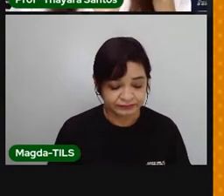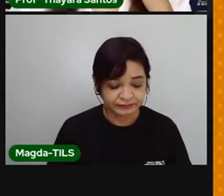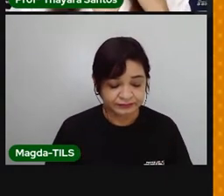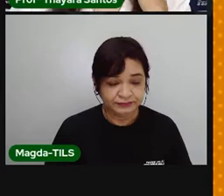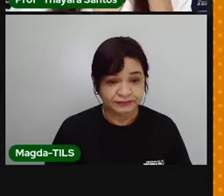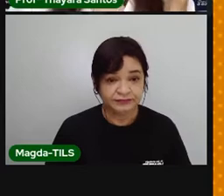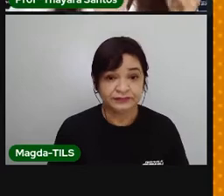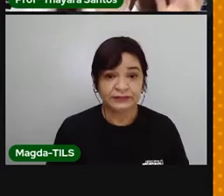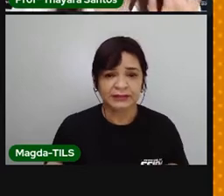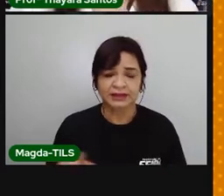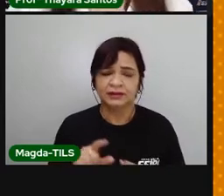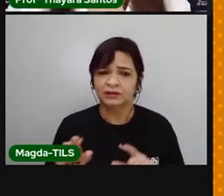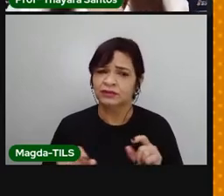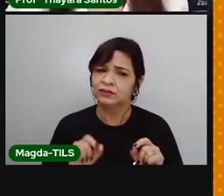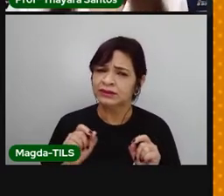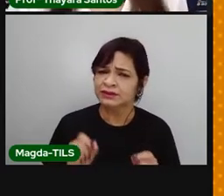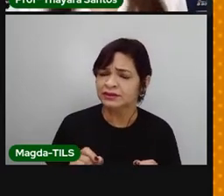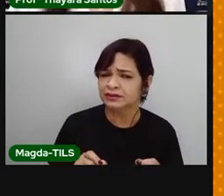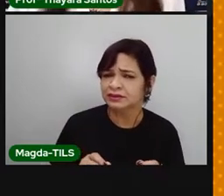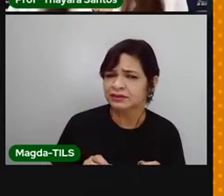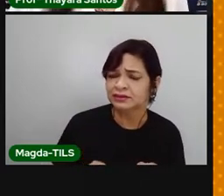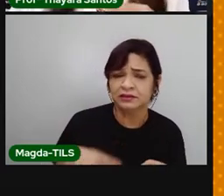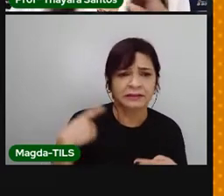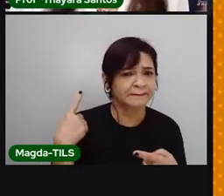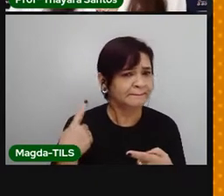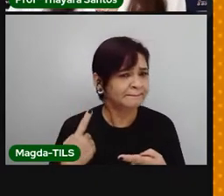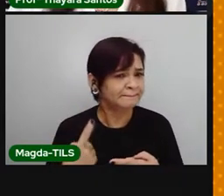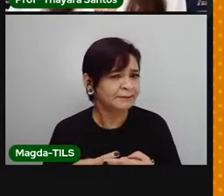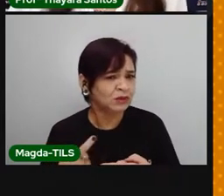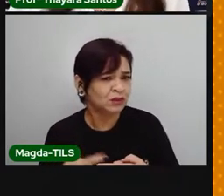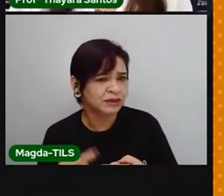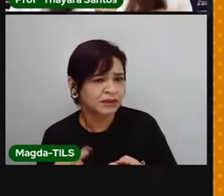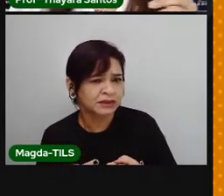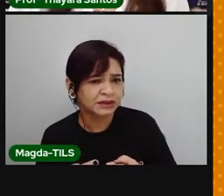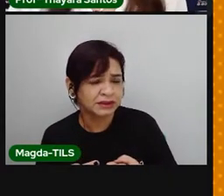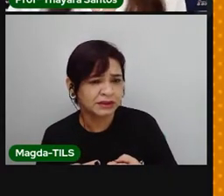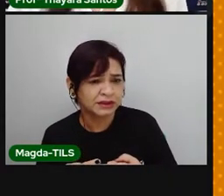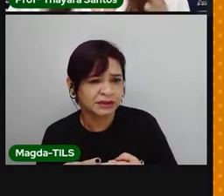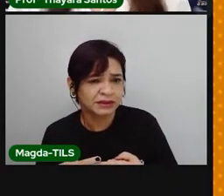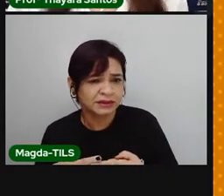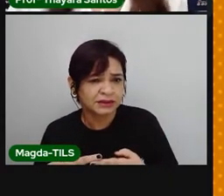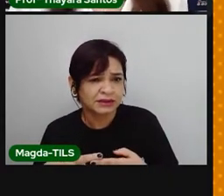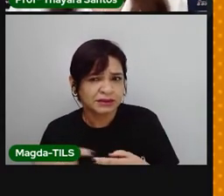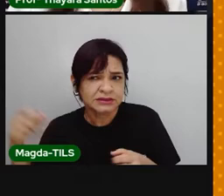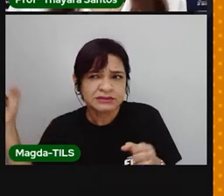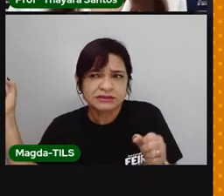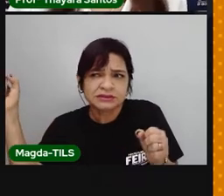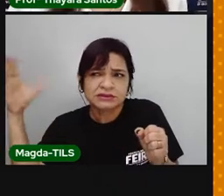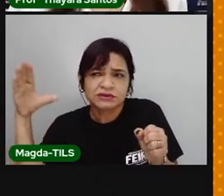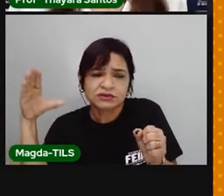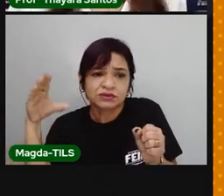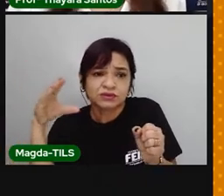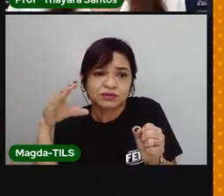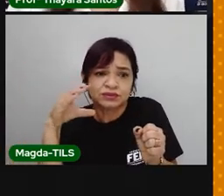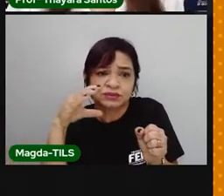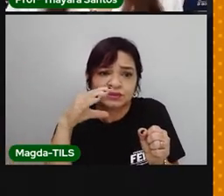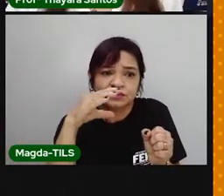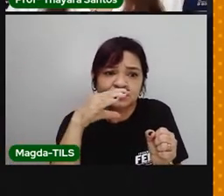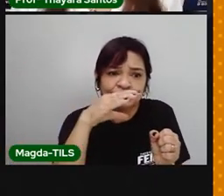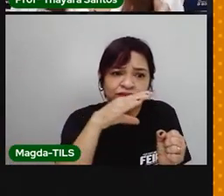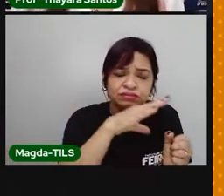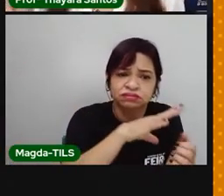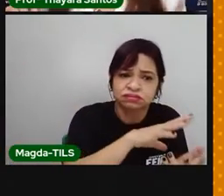Então, o que será que está causando esse efeito estufa, essa intensificação do efeito estufa, na verdade?